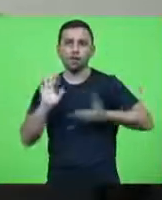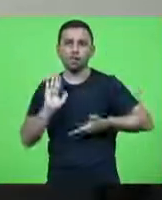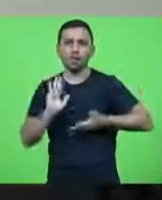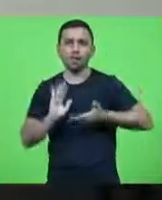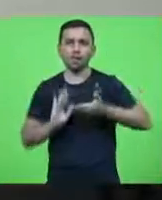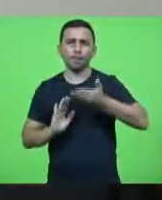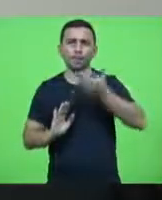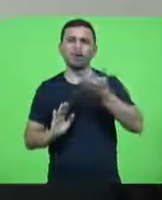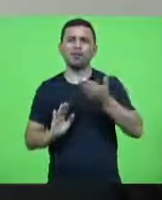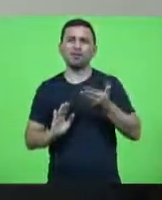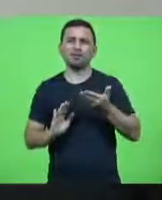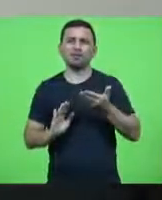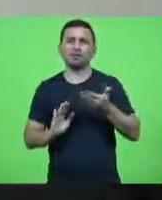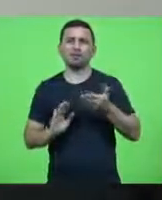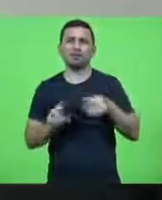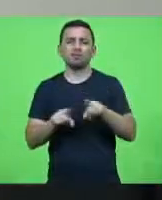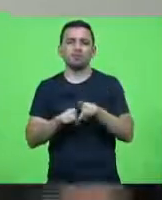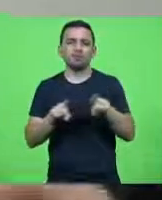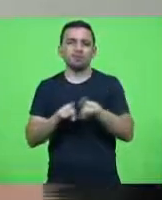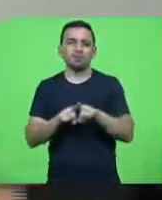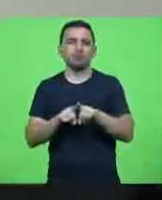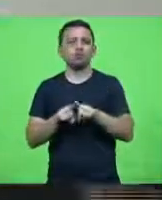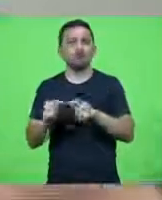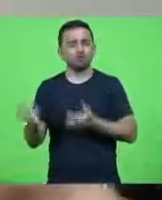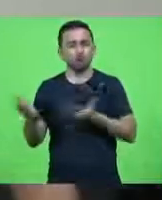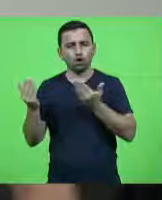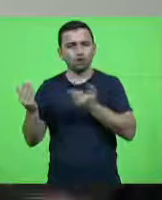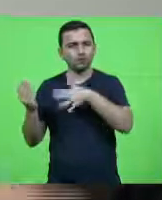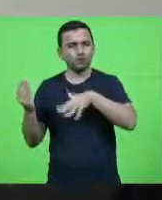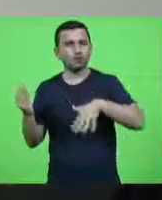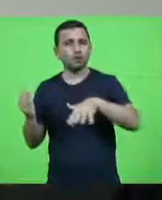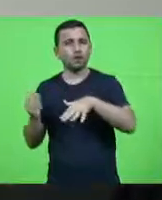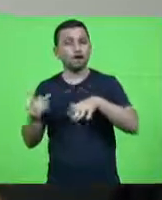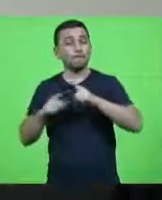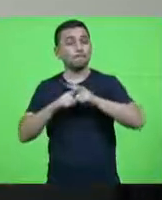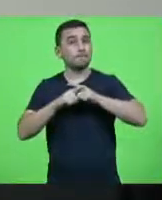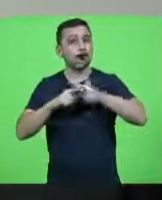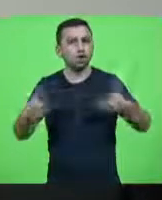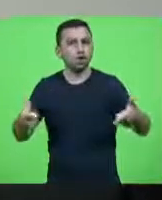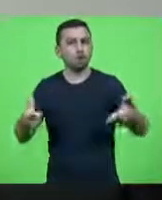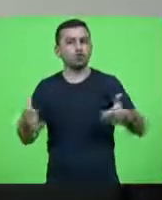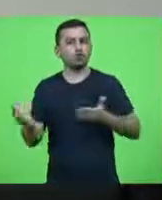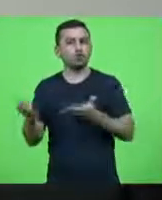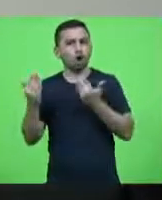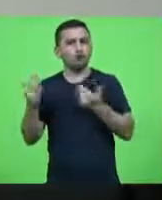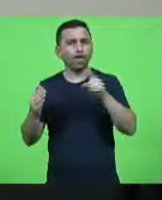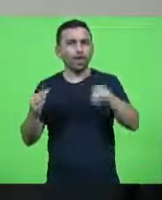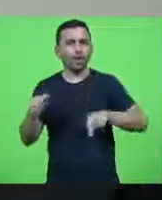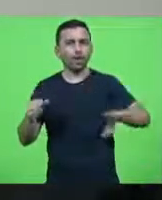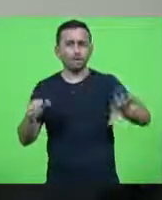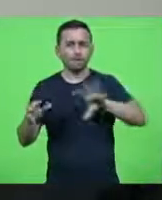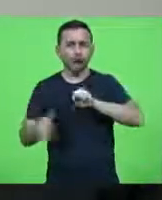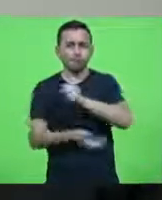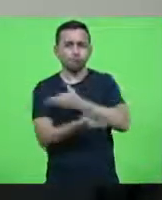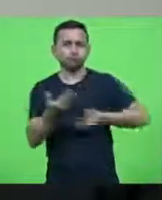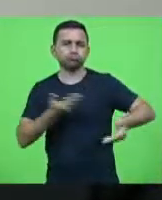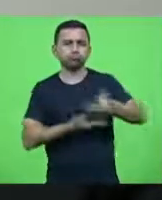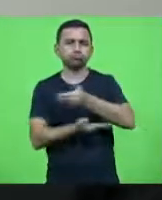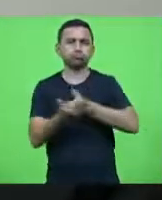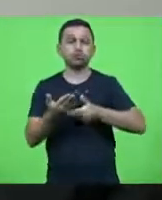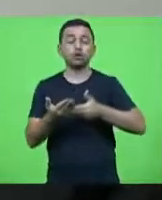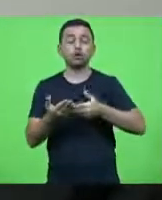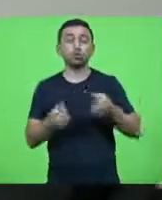especialmente na questão da juventude porque hoje a maior contaminação está na juventude e com uma nova